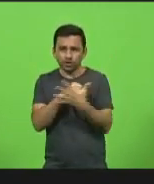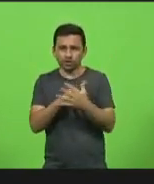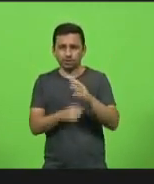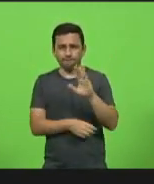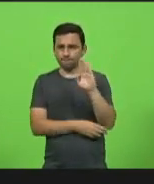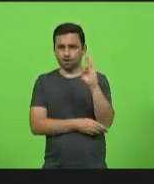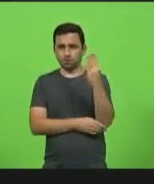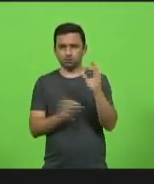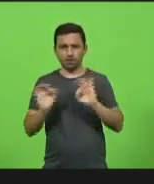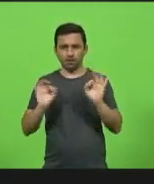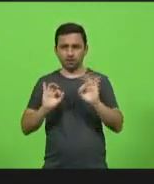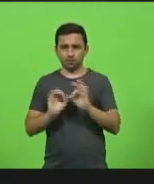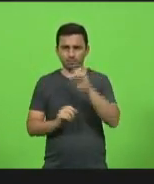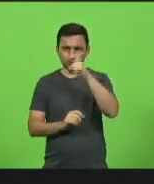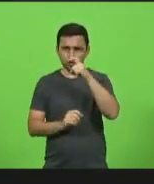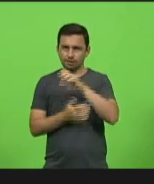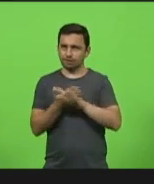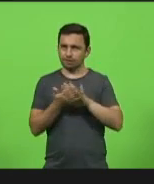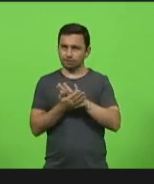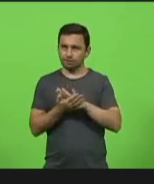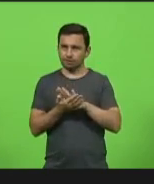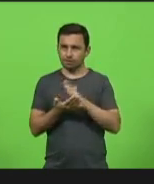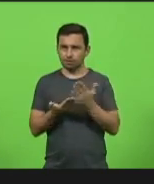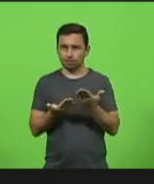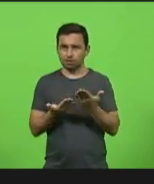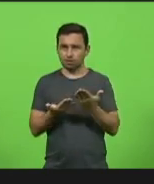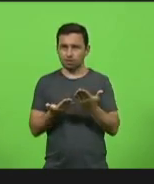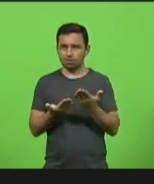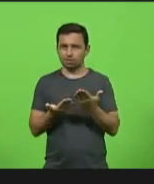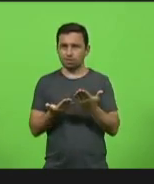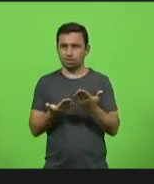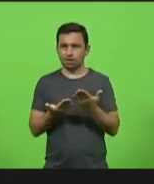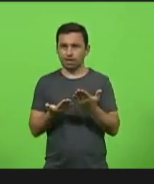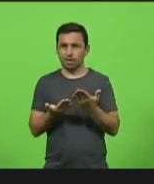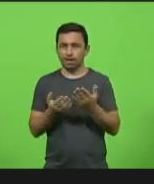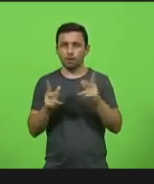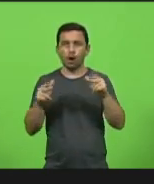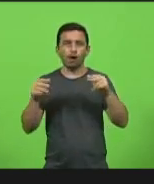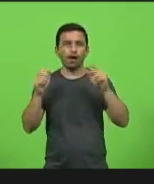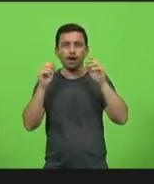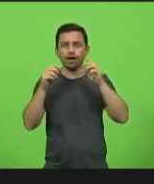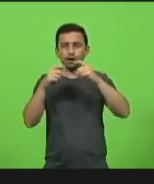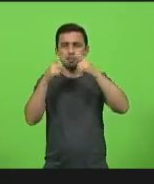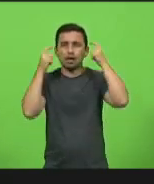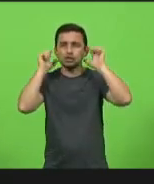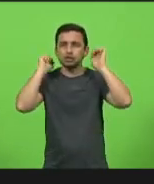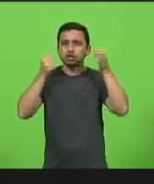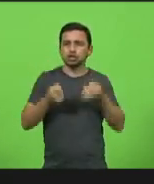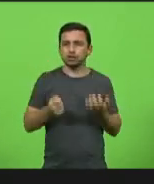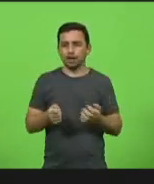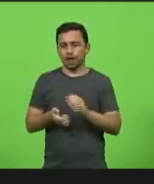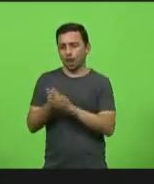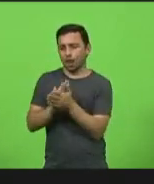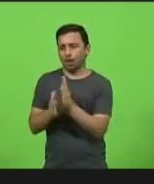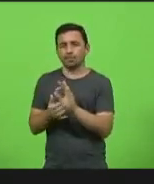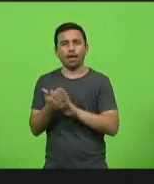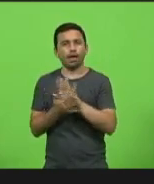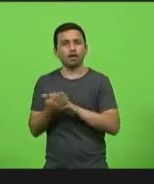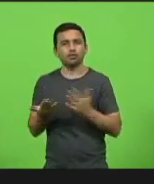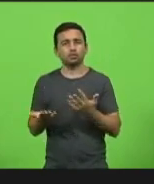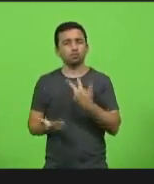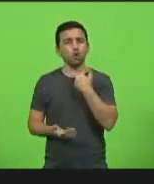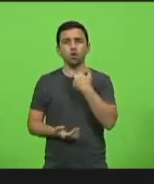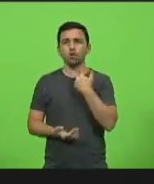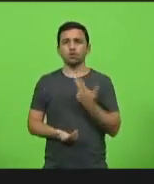O Covid não é mentira, não é brincadeira. O Covid não é tirar a máscara e não usar álcool gel. O Covid virou... Porque agora as